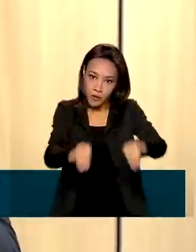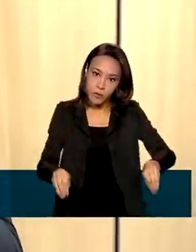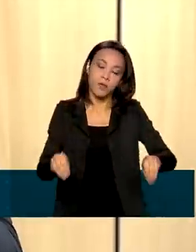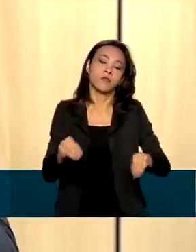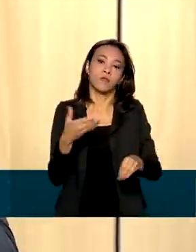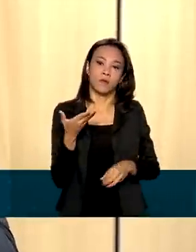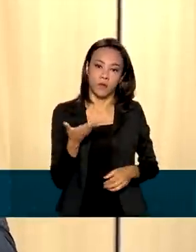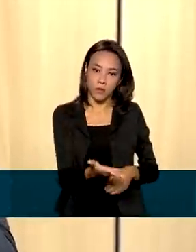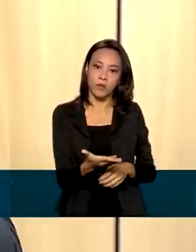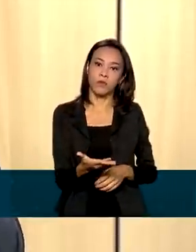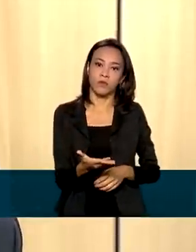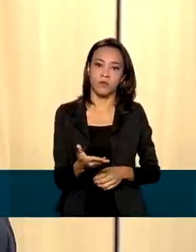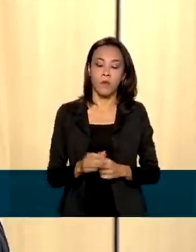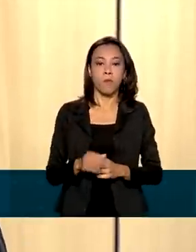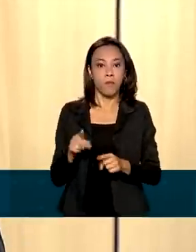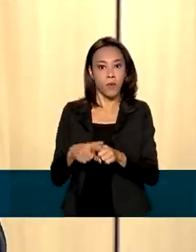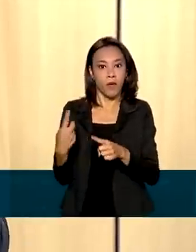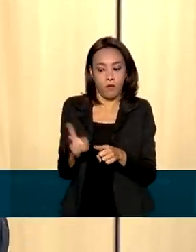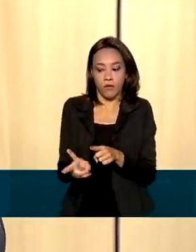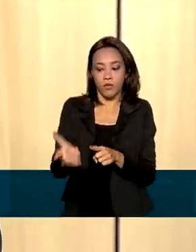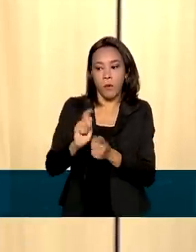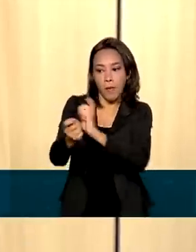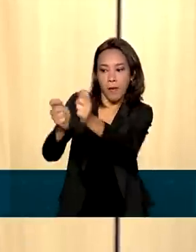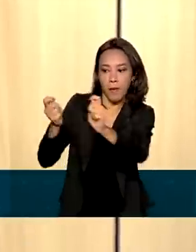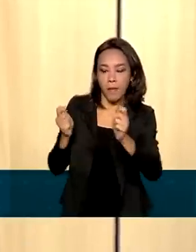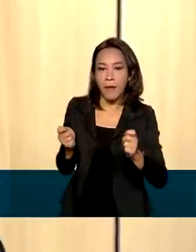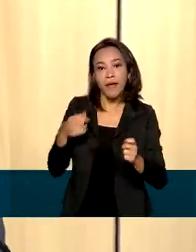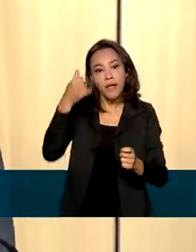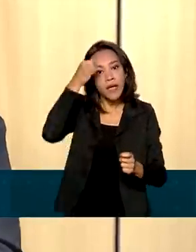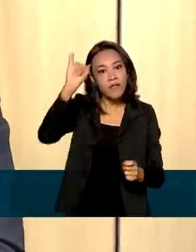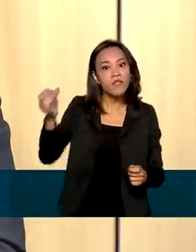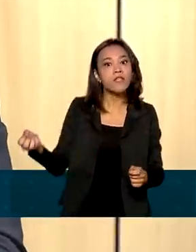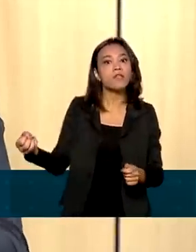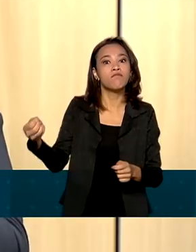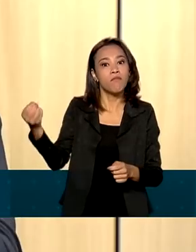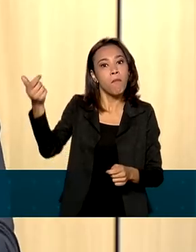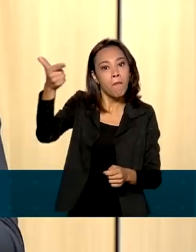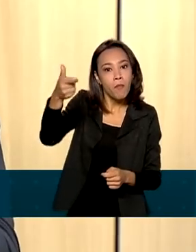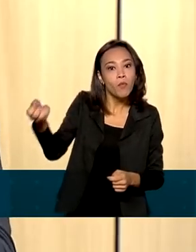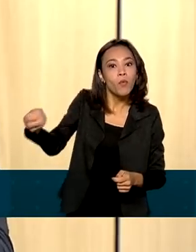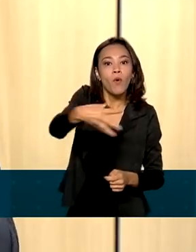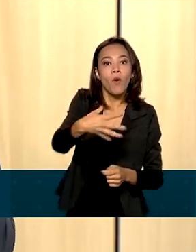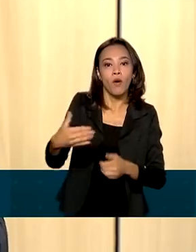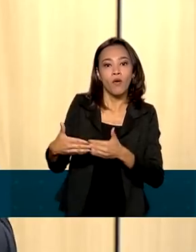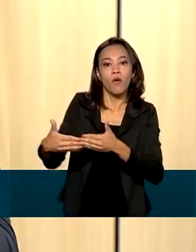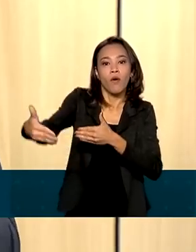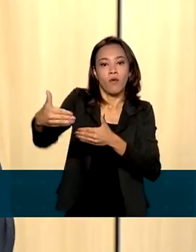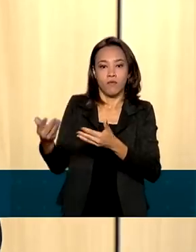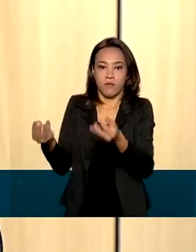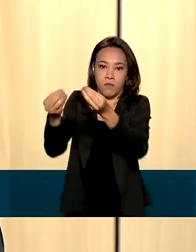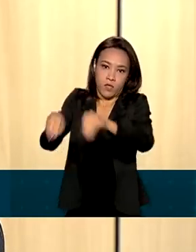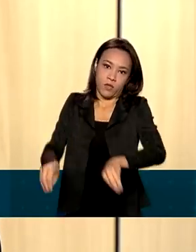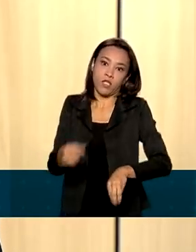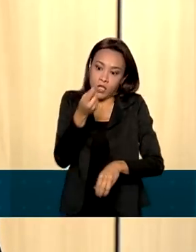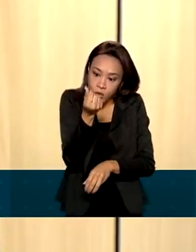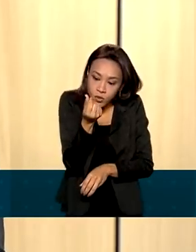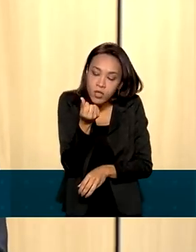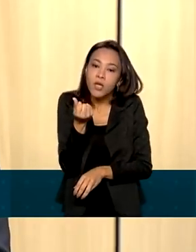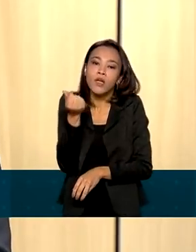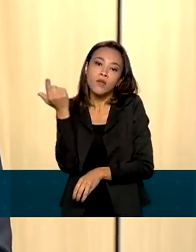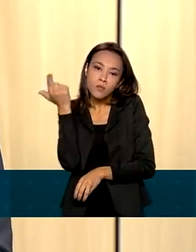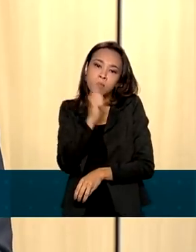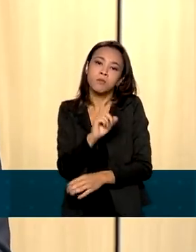continuado, você evita novos prejuízos. E que o recurso vá, seja destinado